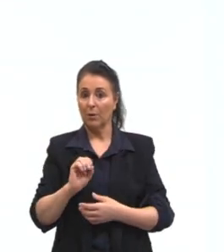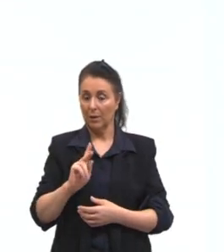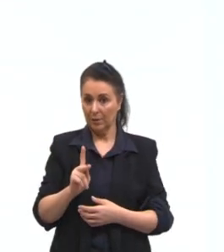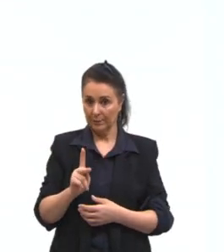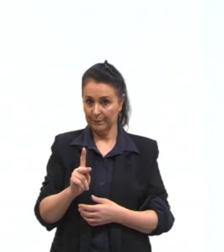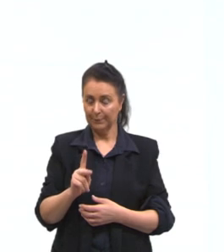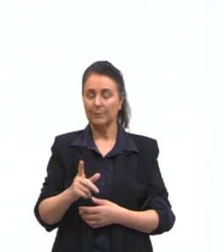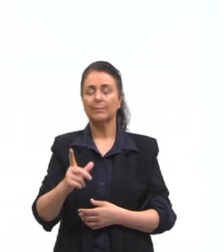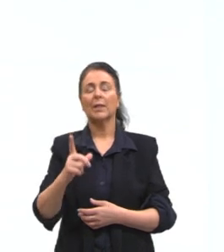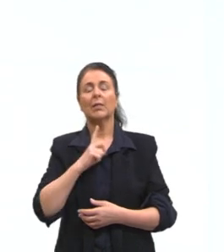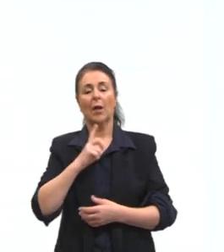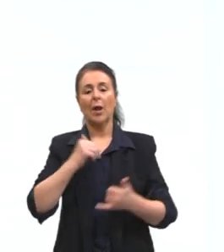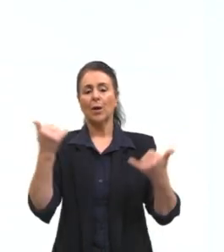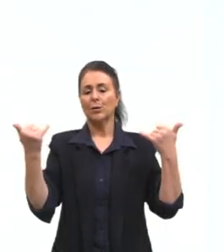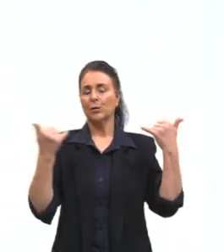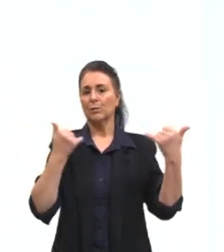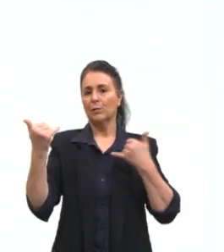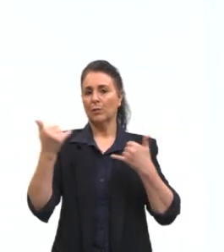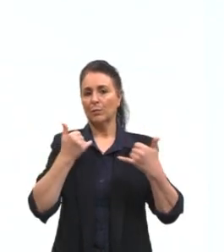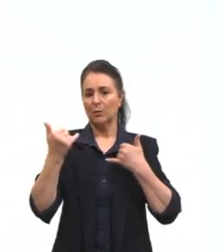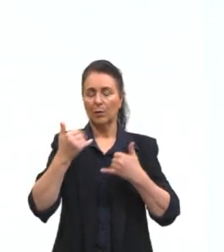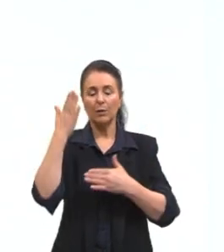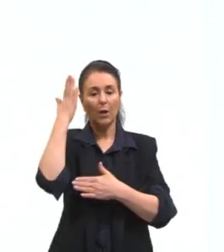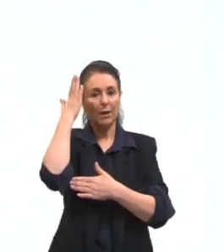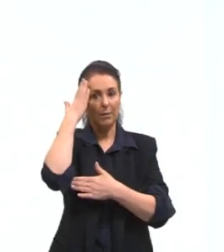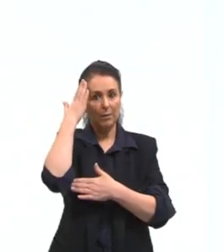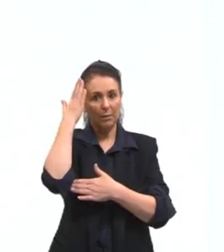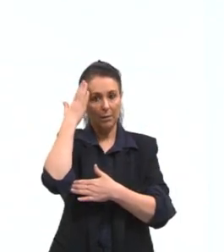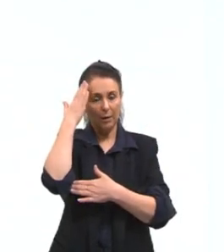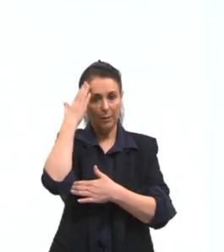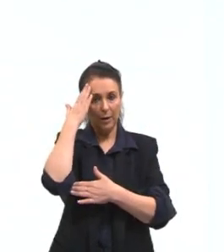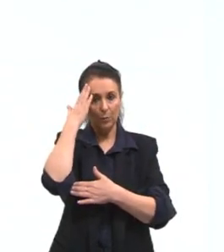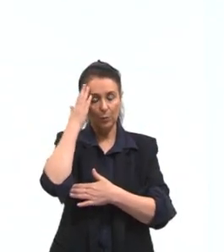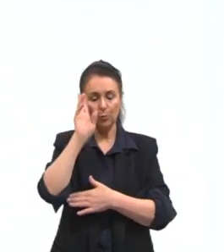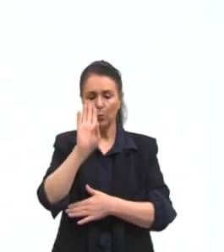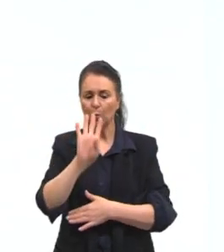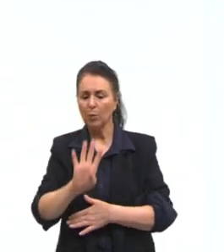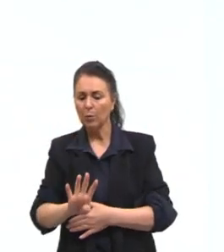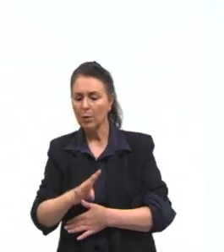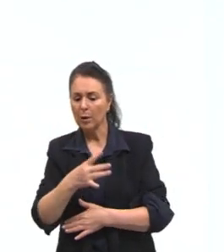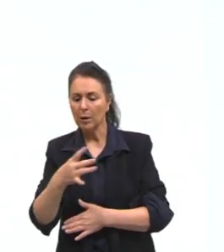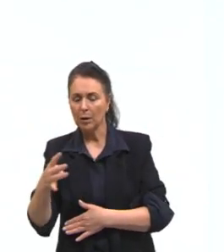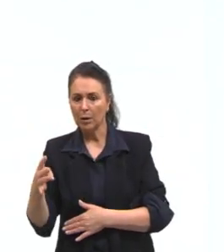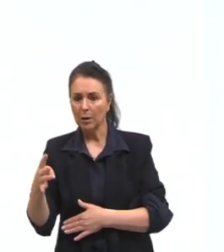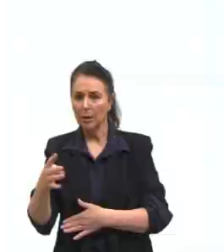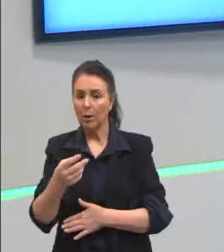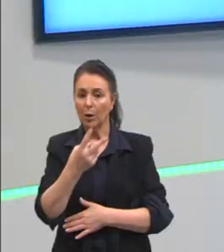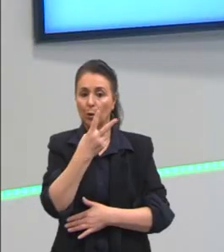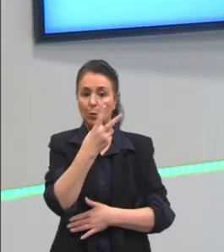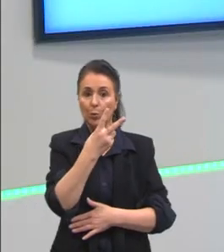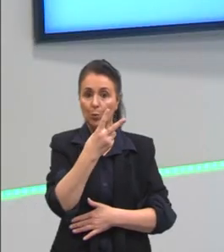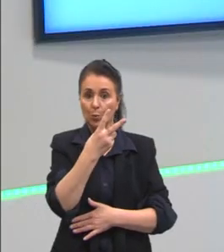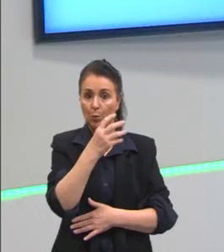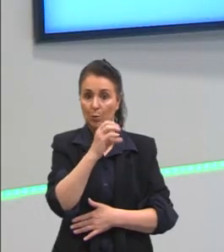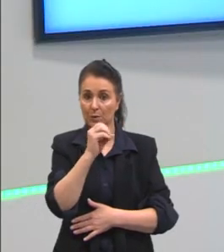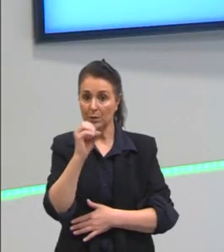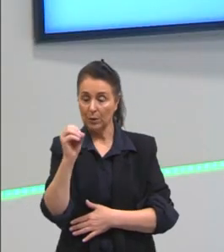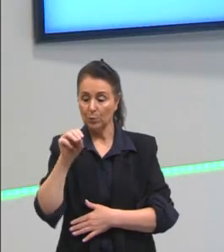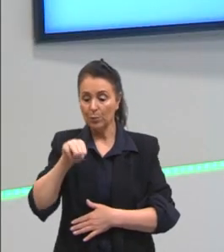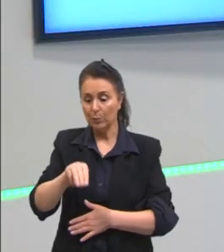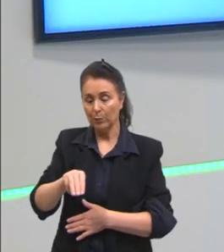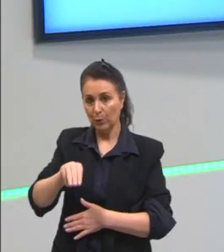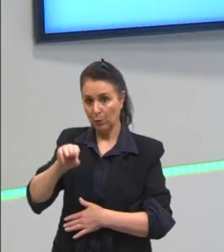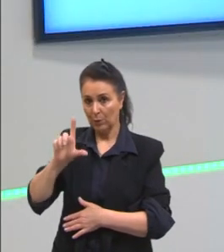Peguei as informações. Então, nós sabemos que naquele esquema, nós temos ali 200 mililitros, dos